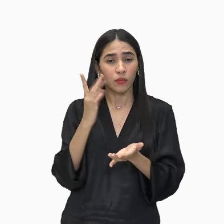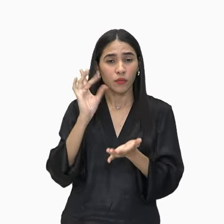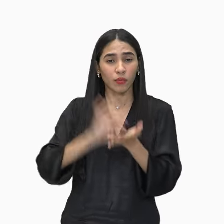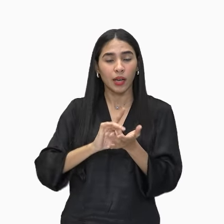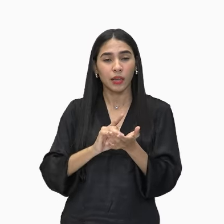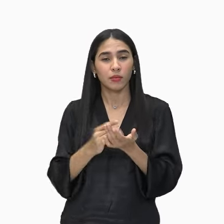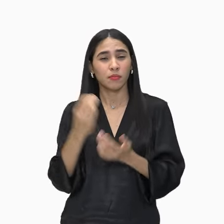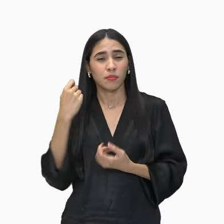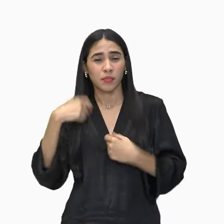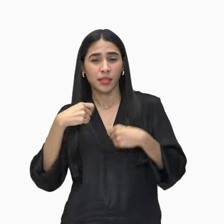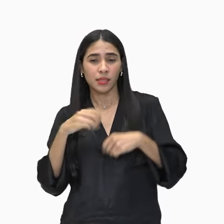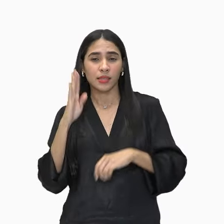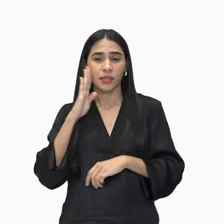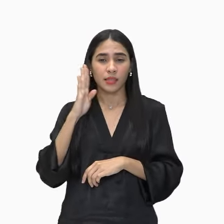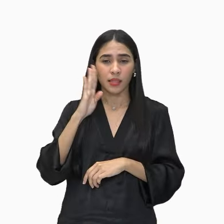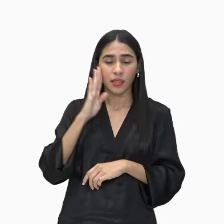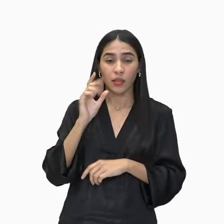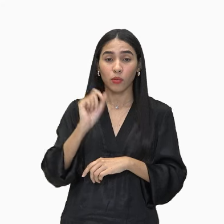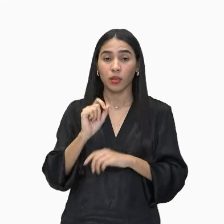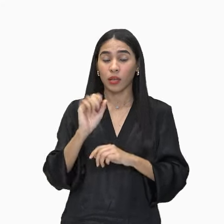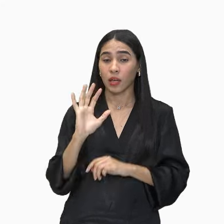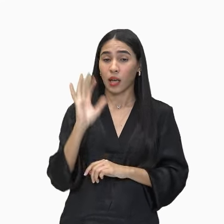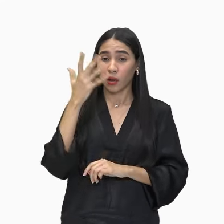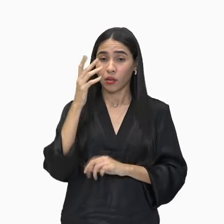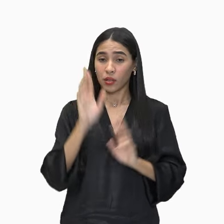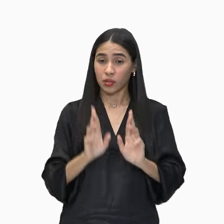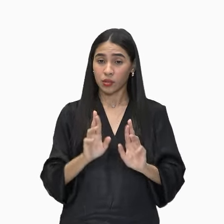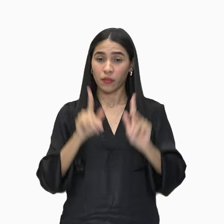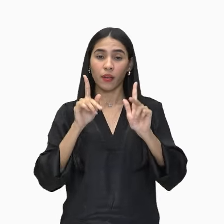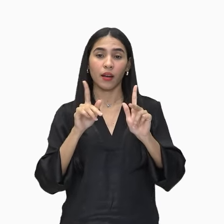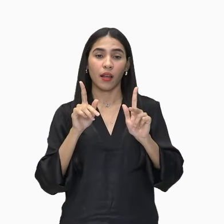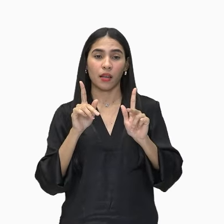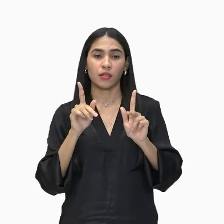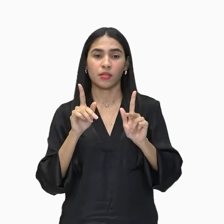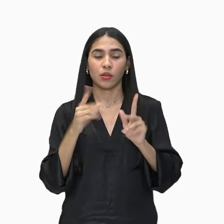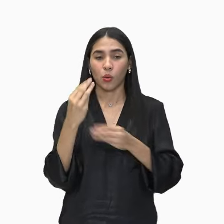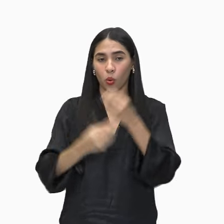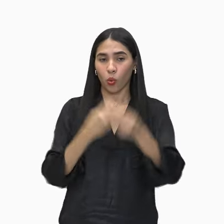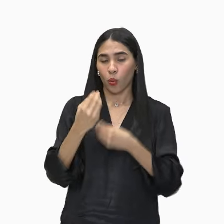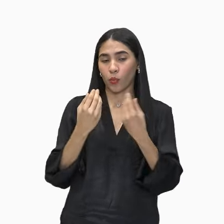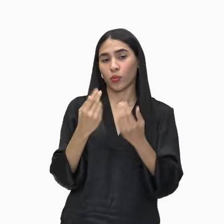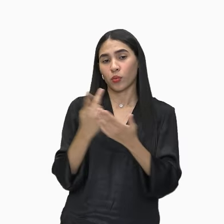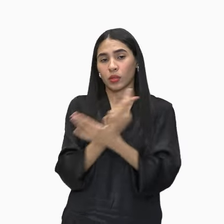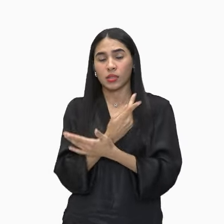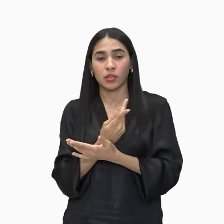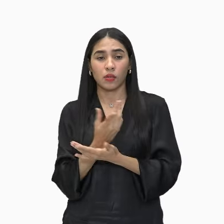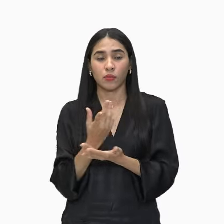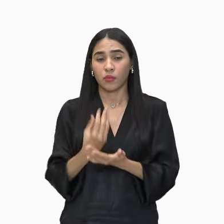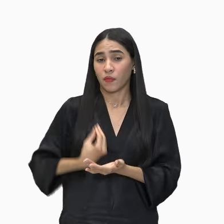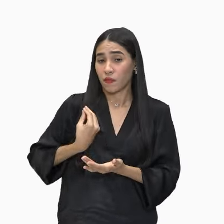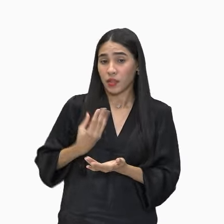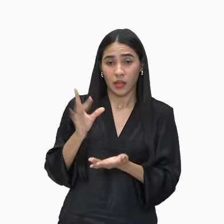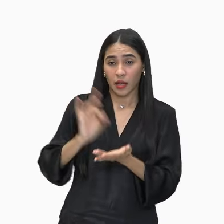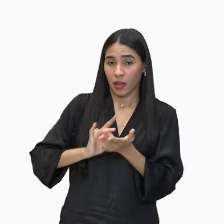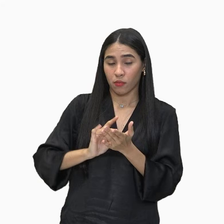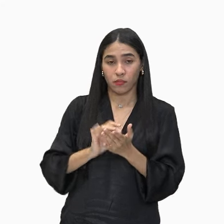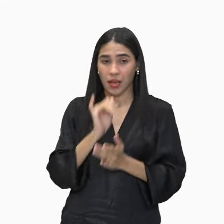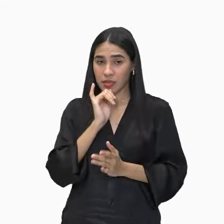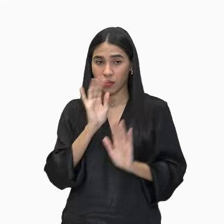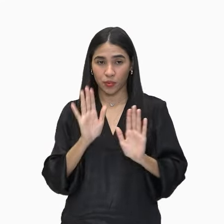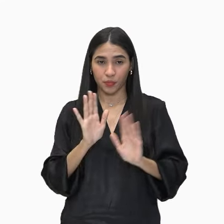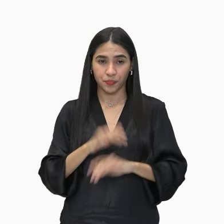que os acontecimentos vão ser diferentes do que como aconteceriam na vida real, vamos colocar assim.